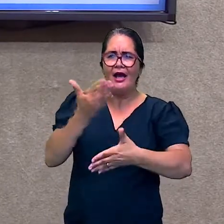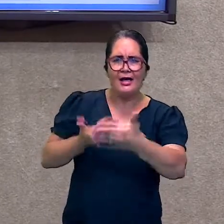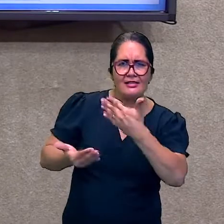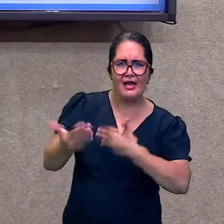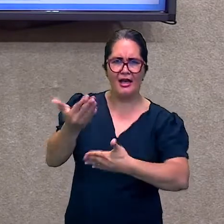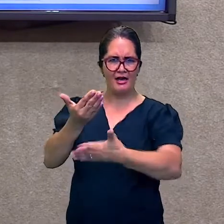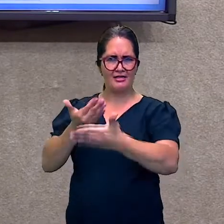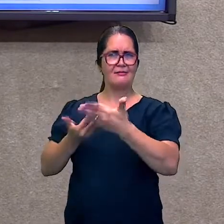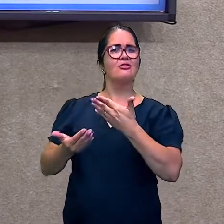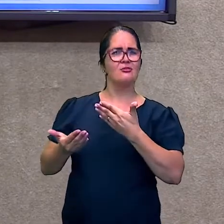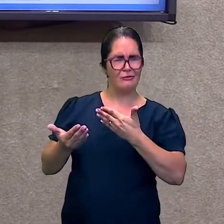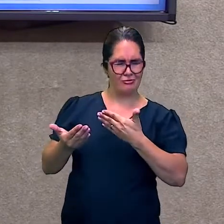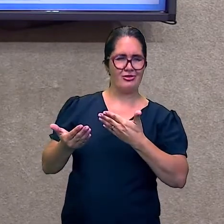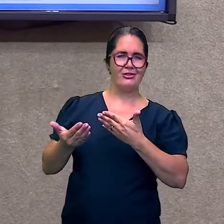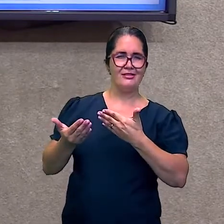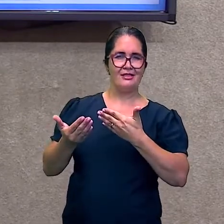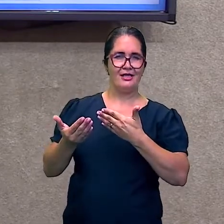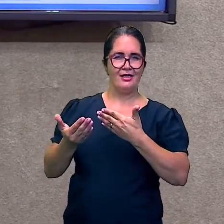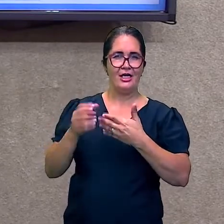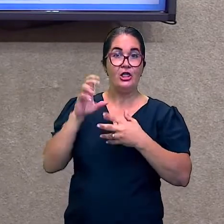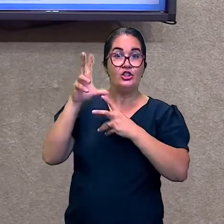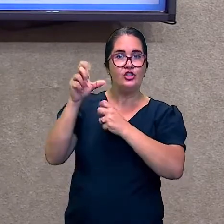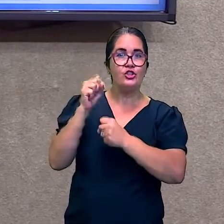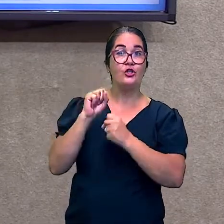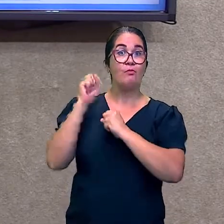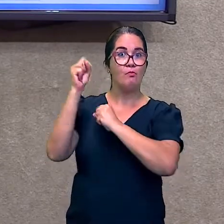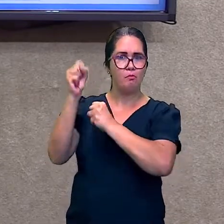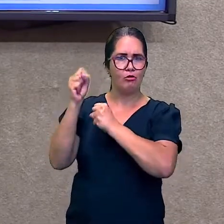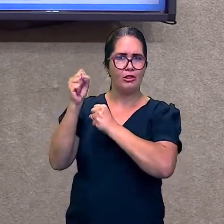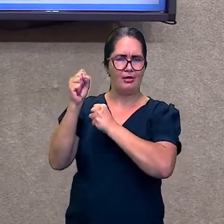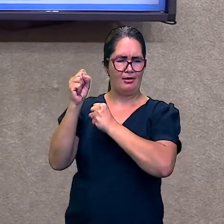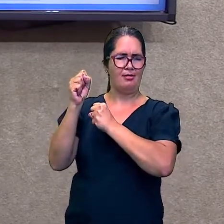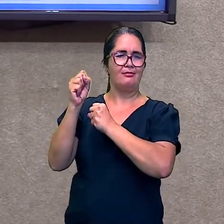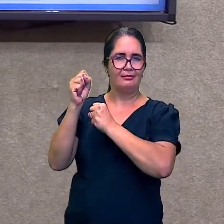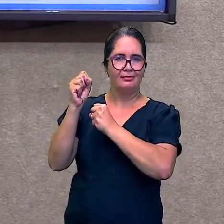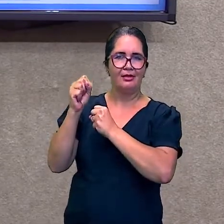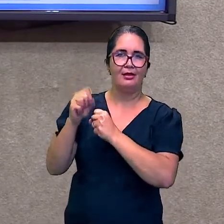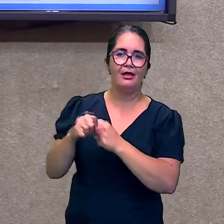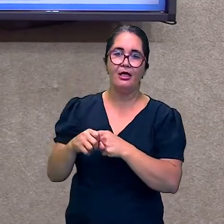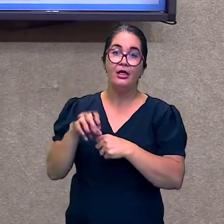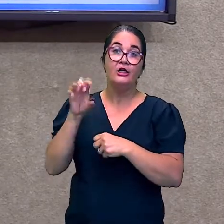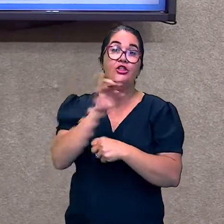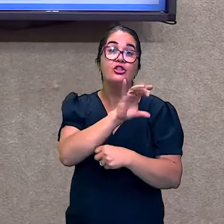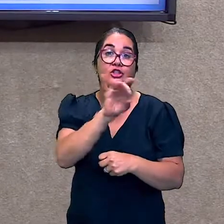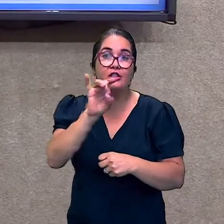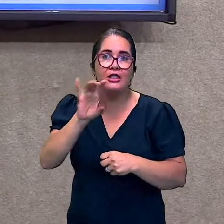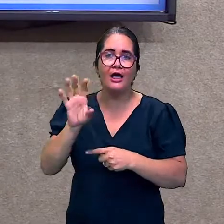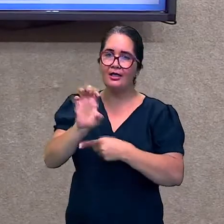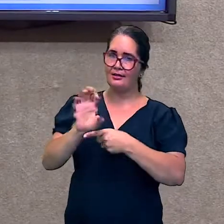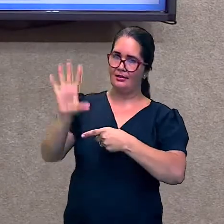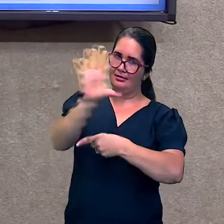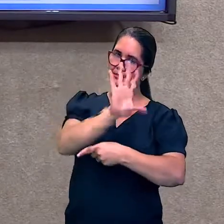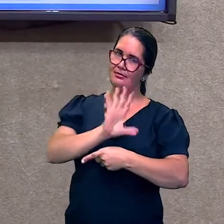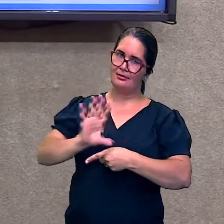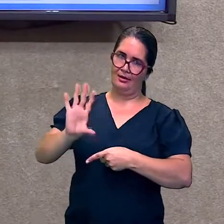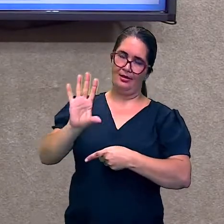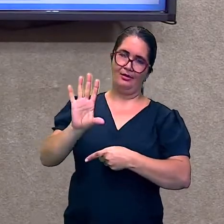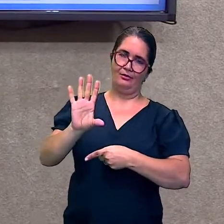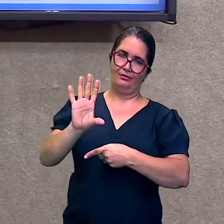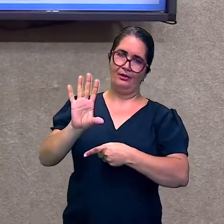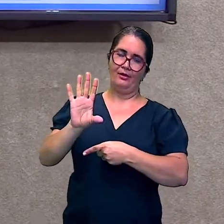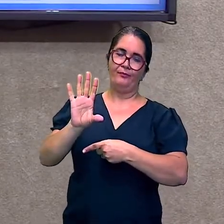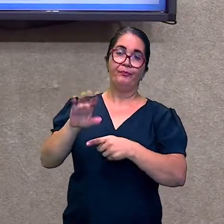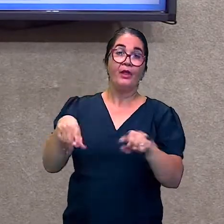Ele. Teve uma obra. Que ficou muito famosa. E usamos até. Na